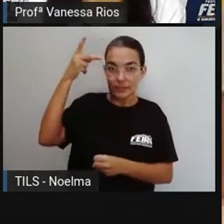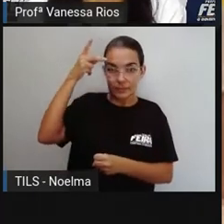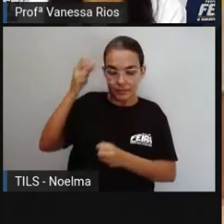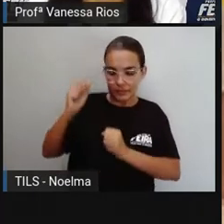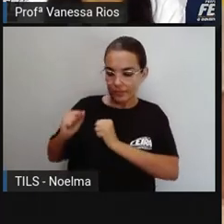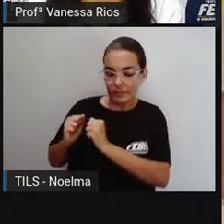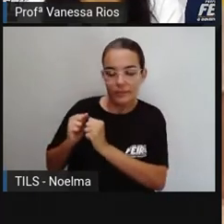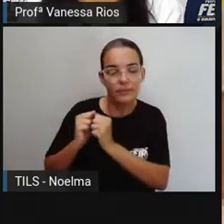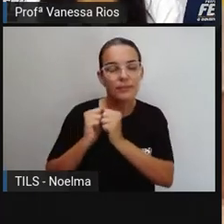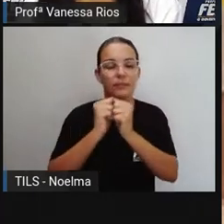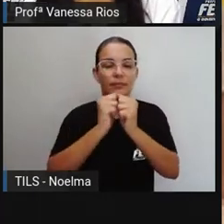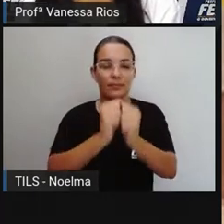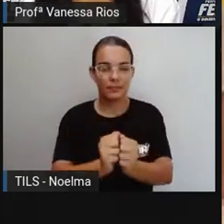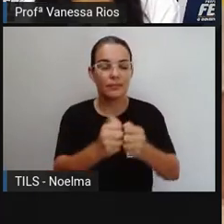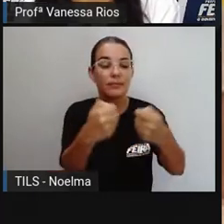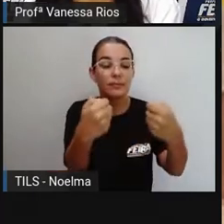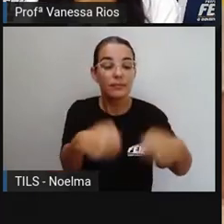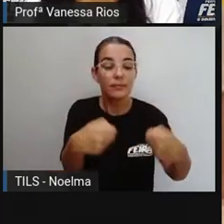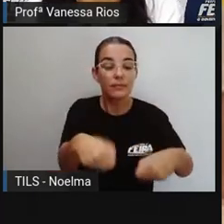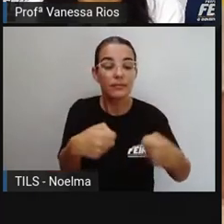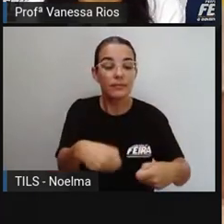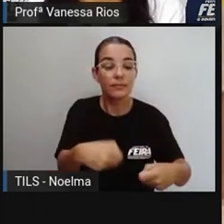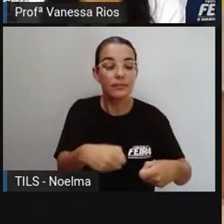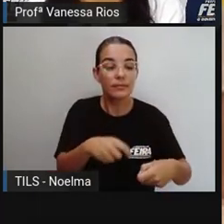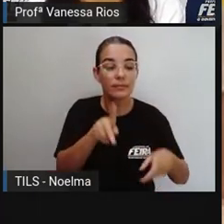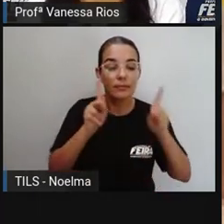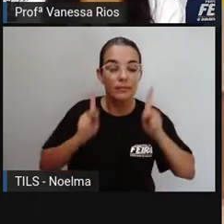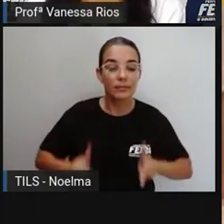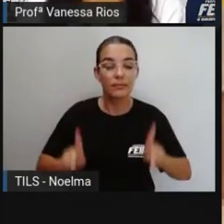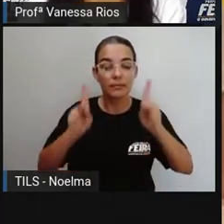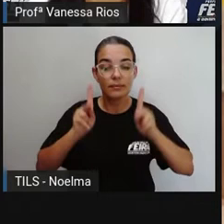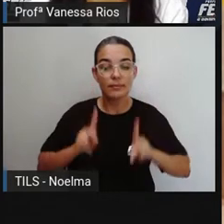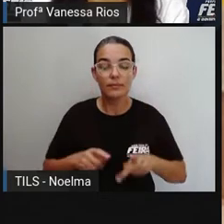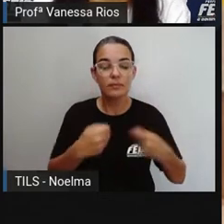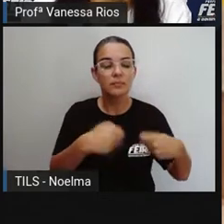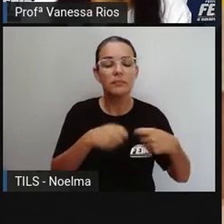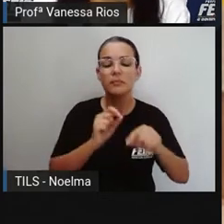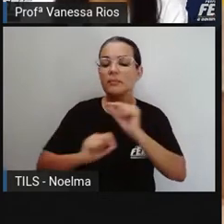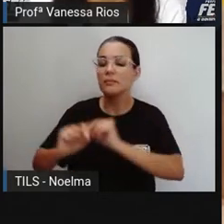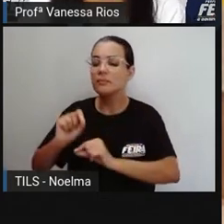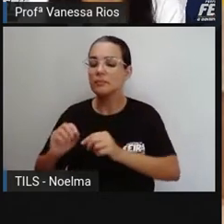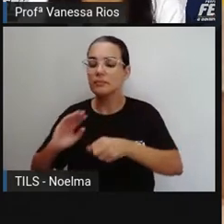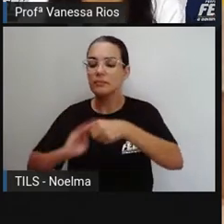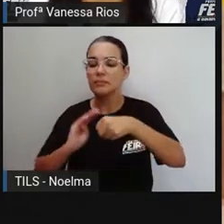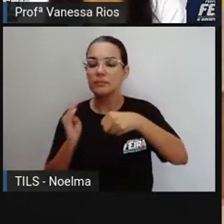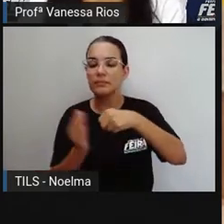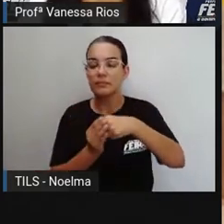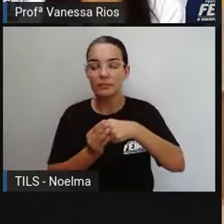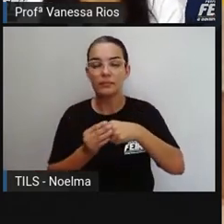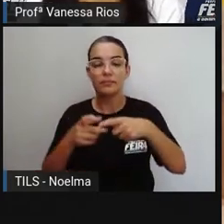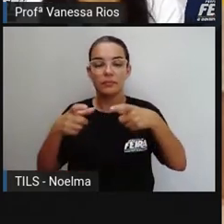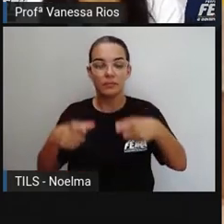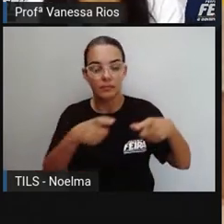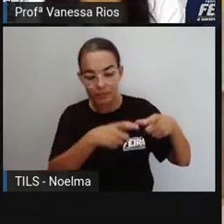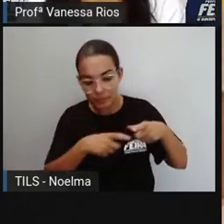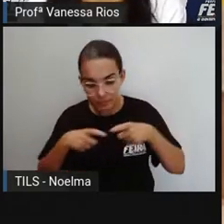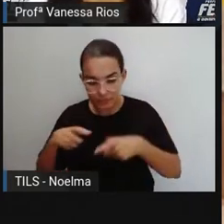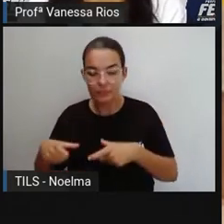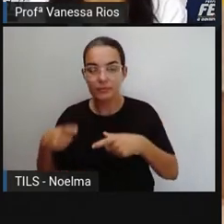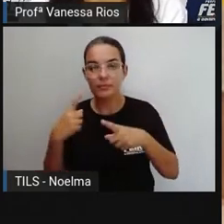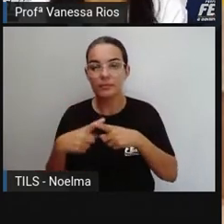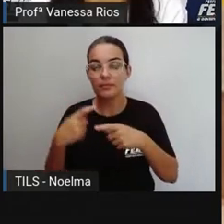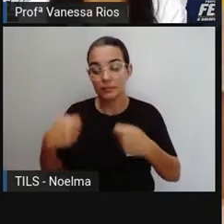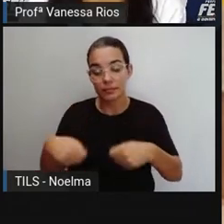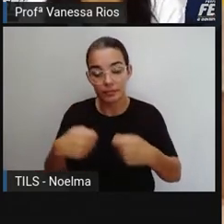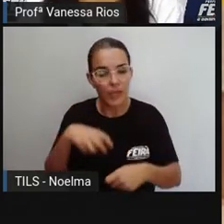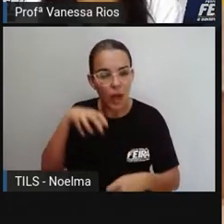juntar às necessidades que a população tem, que as pessoas têm, para que essas necessidades sejam